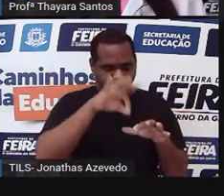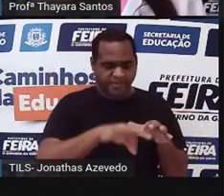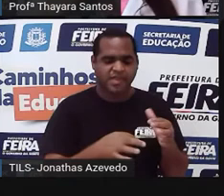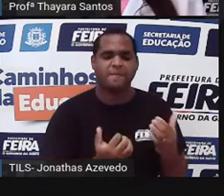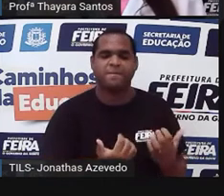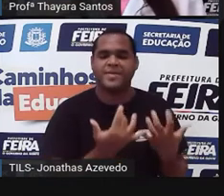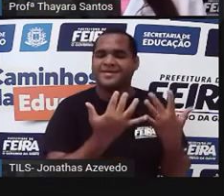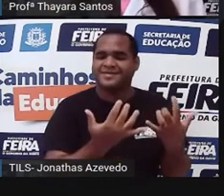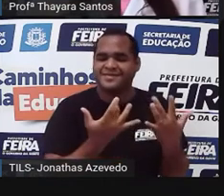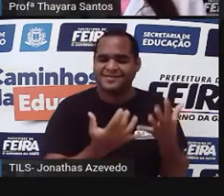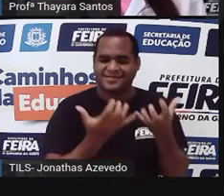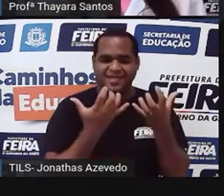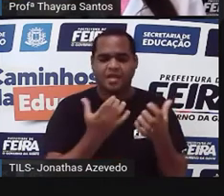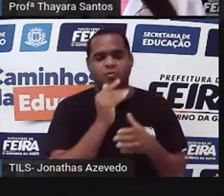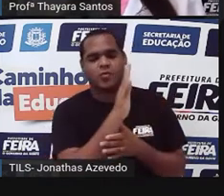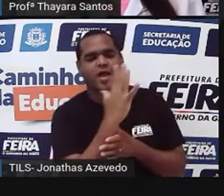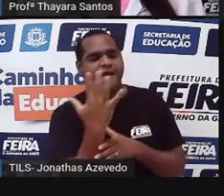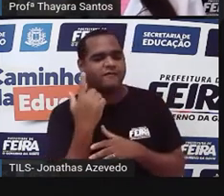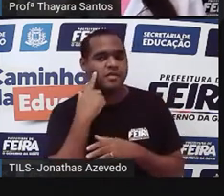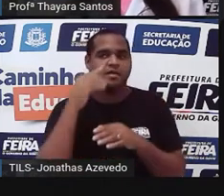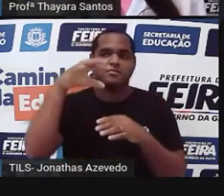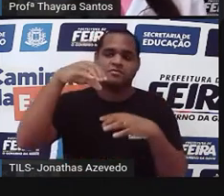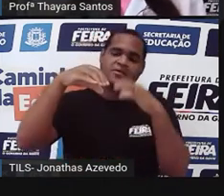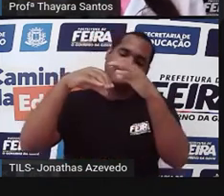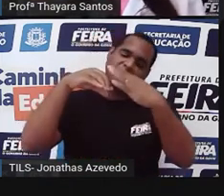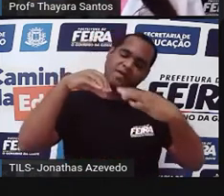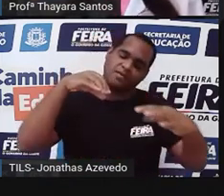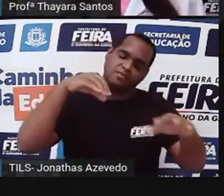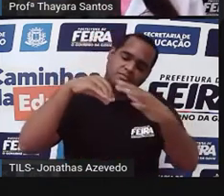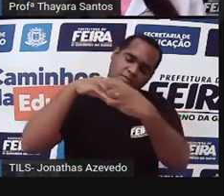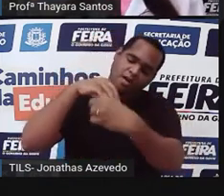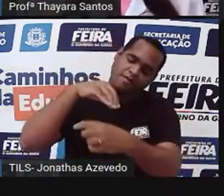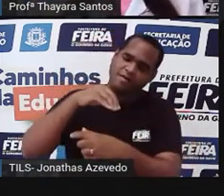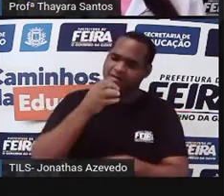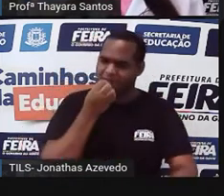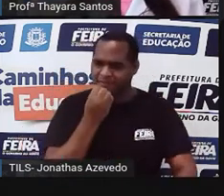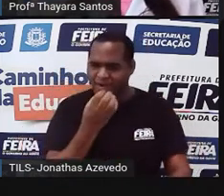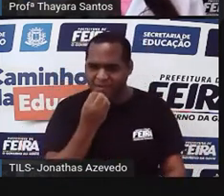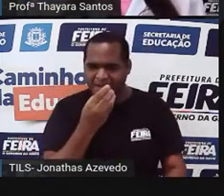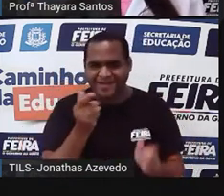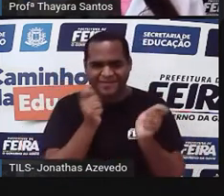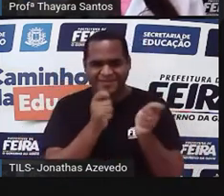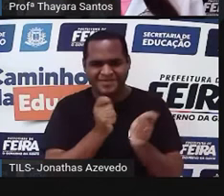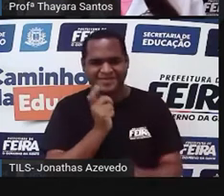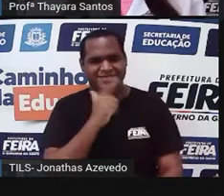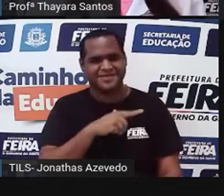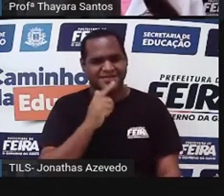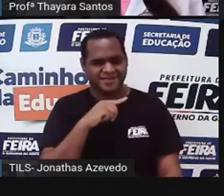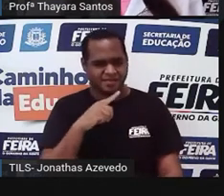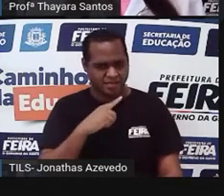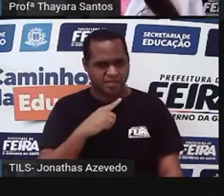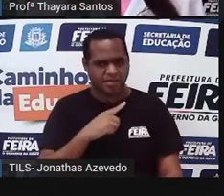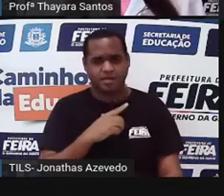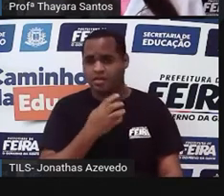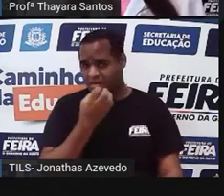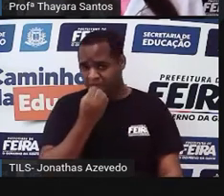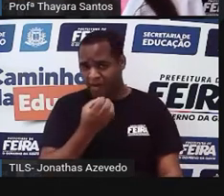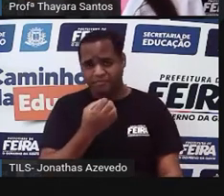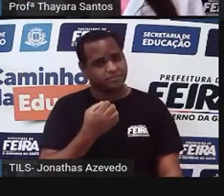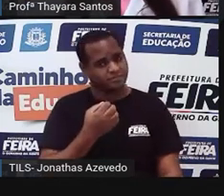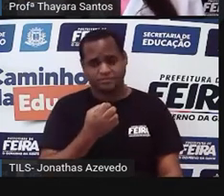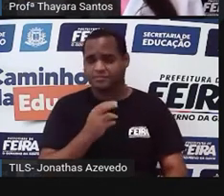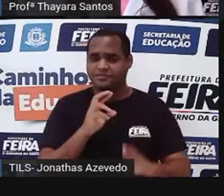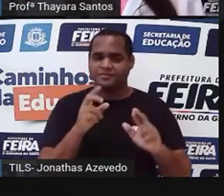Se eu colocar uma planta, sei lá, uma samambaia, é uma boa opção colocar uma samambaia lá? Não sei se é uma boa opção.